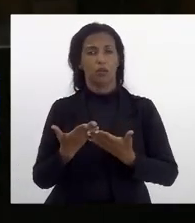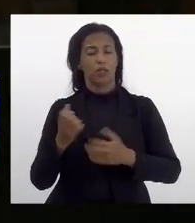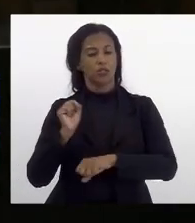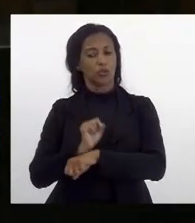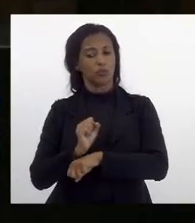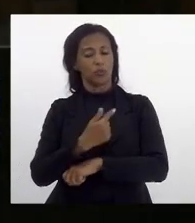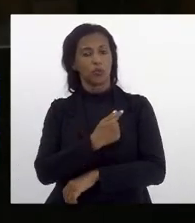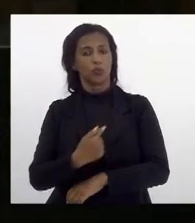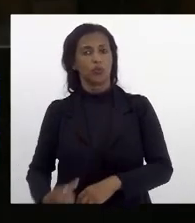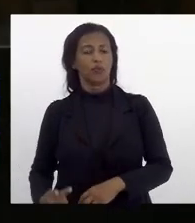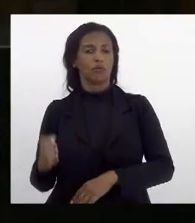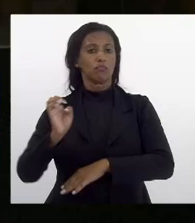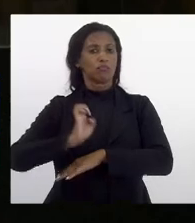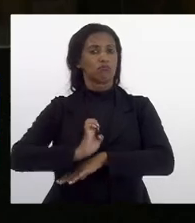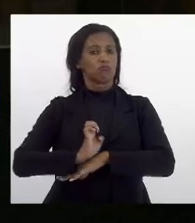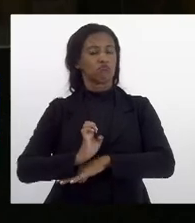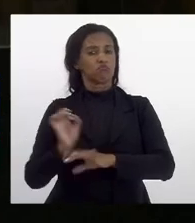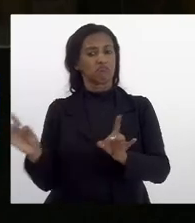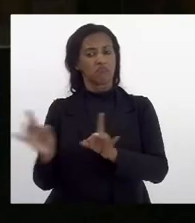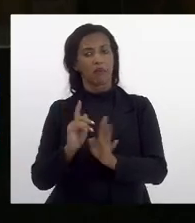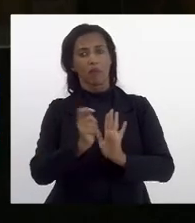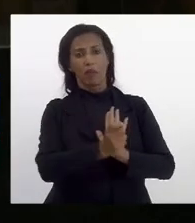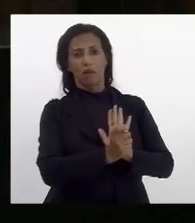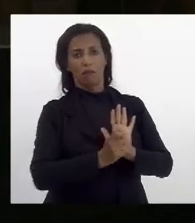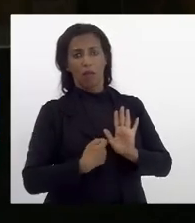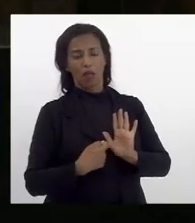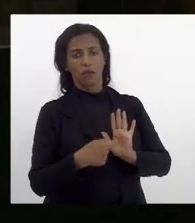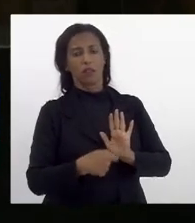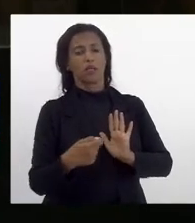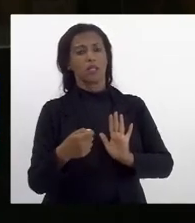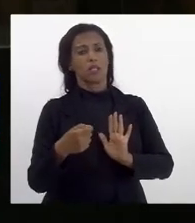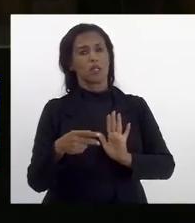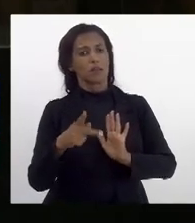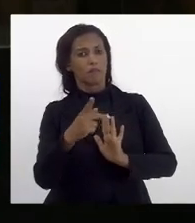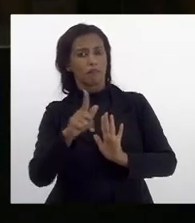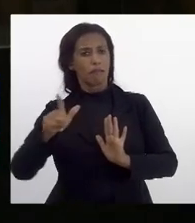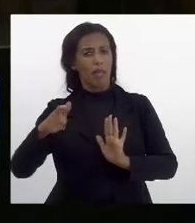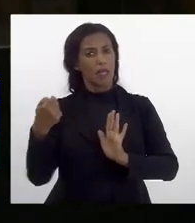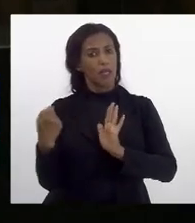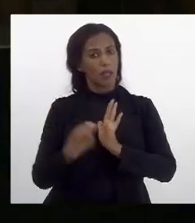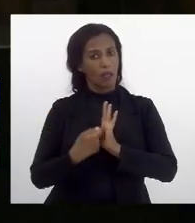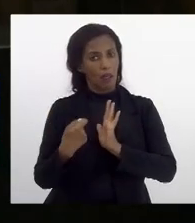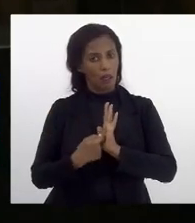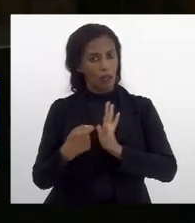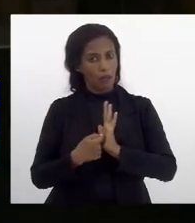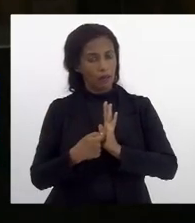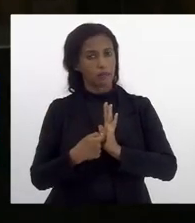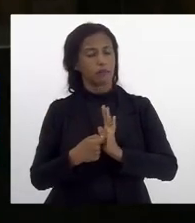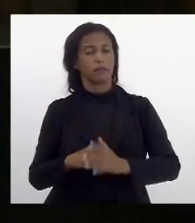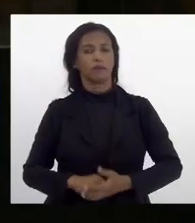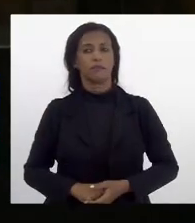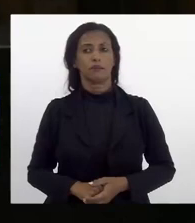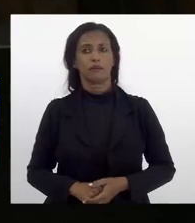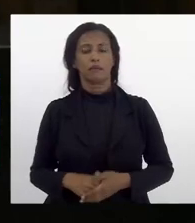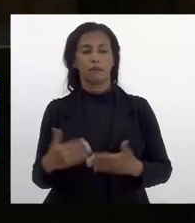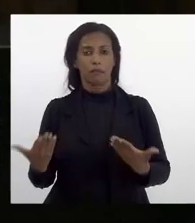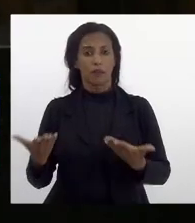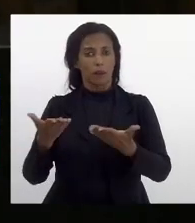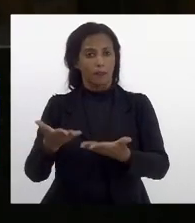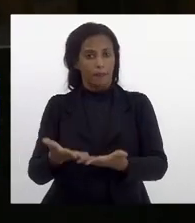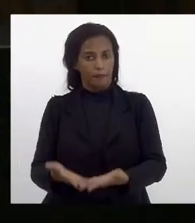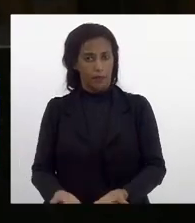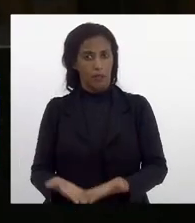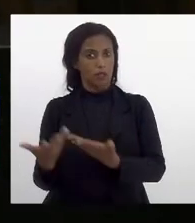governador do estado sancione esse projeto e que garanta a sua efetividade então para